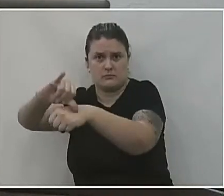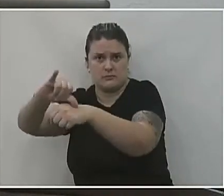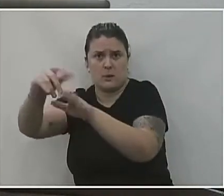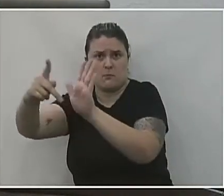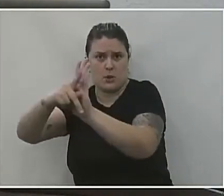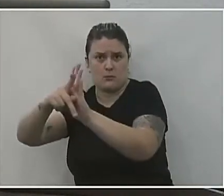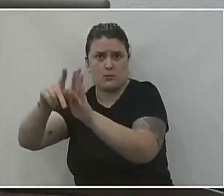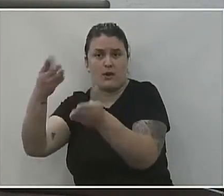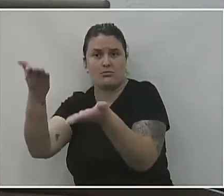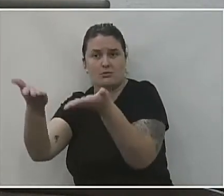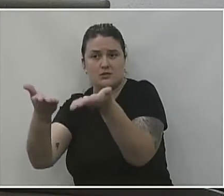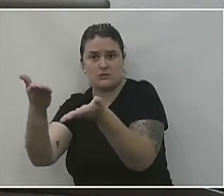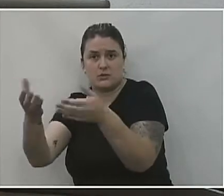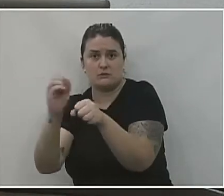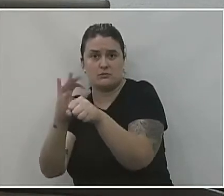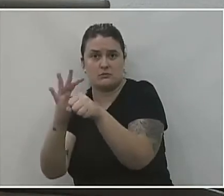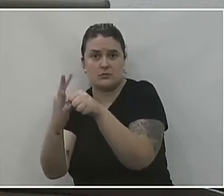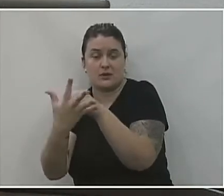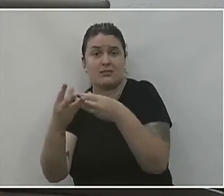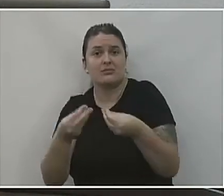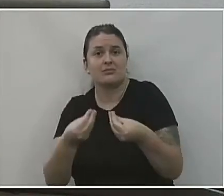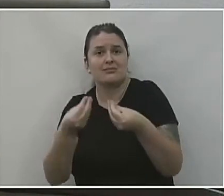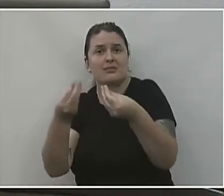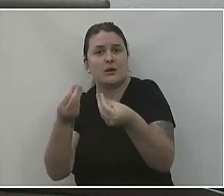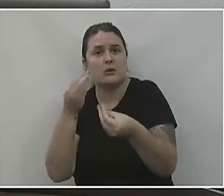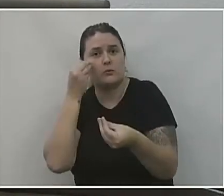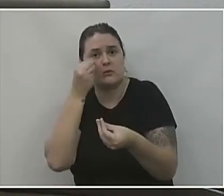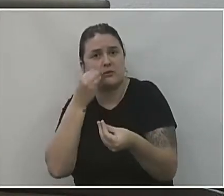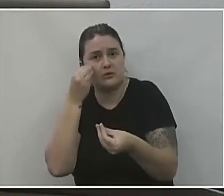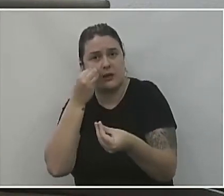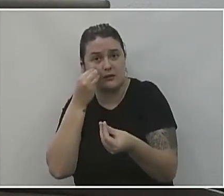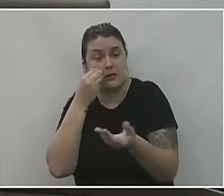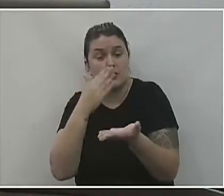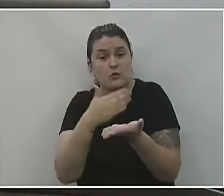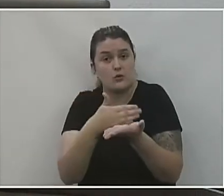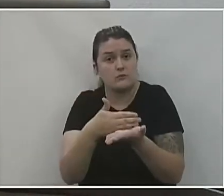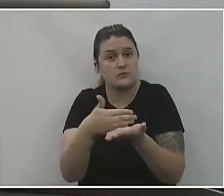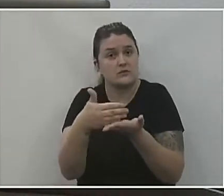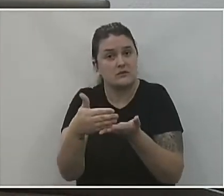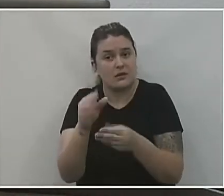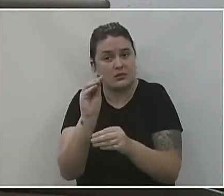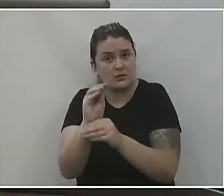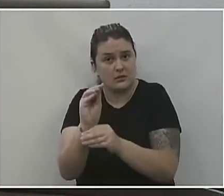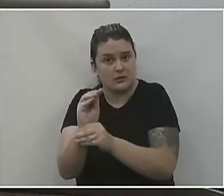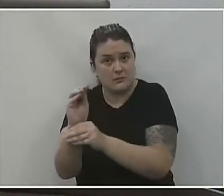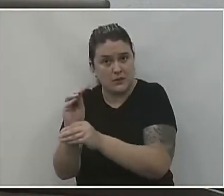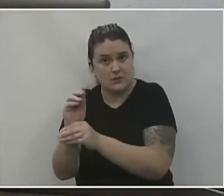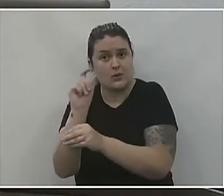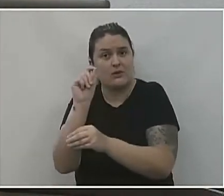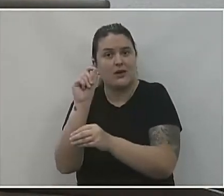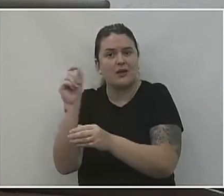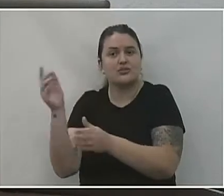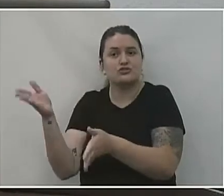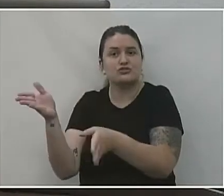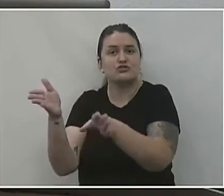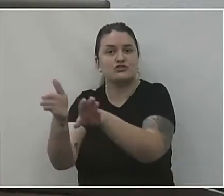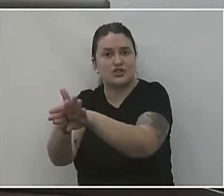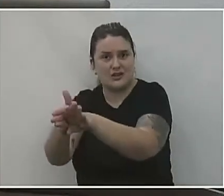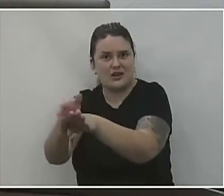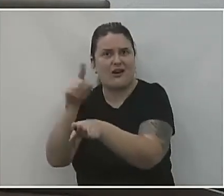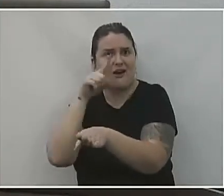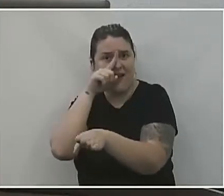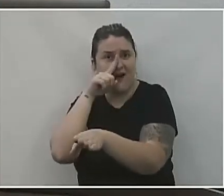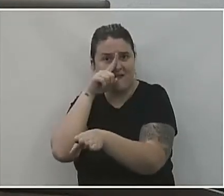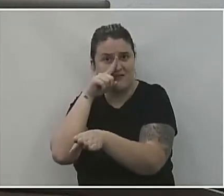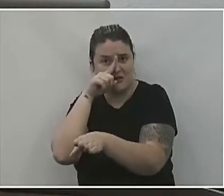COVID para dar oportunidade de dar uma condição inicial de tratamento para esses pacientes que estão chegando numa situação de